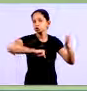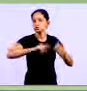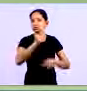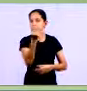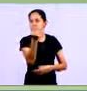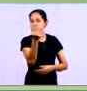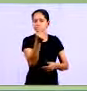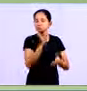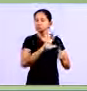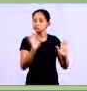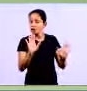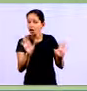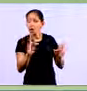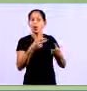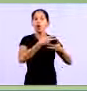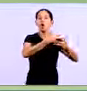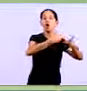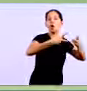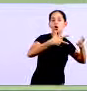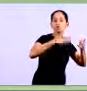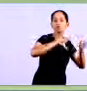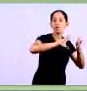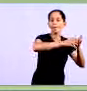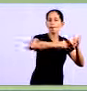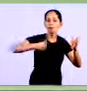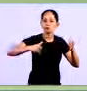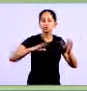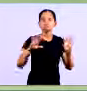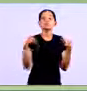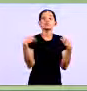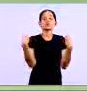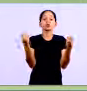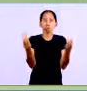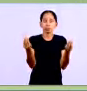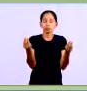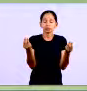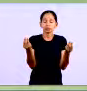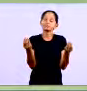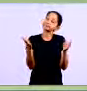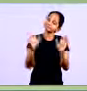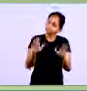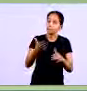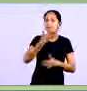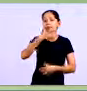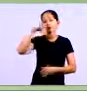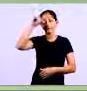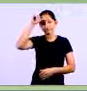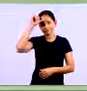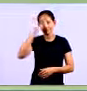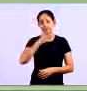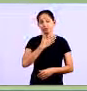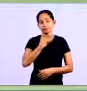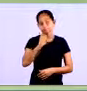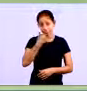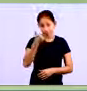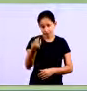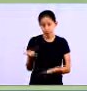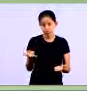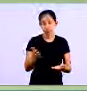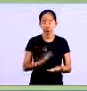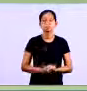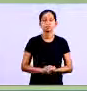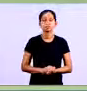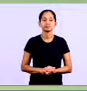go que não deveria ter sido retirado Eu expliquei para vocês Na aula anterior Como a pessoa pode fazer isso E como evitar Né Então Evita É fraude